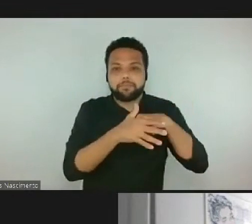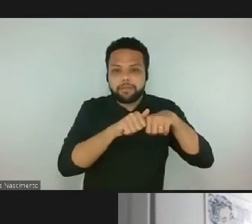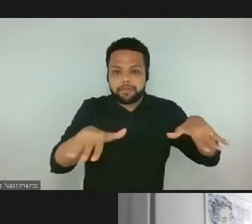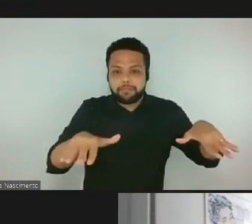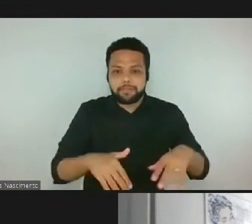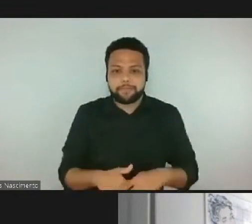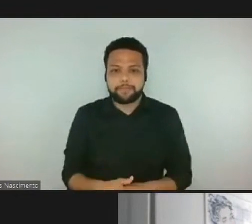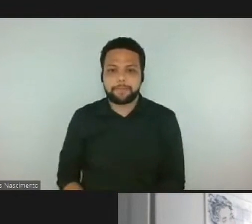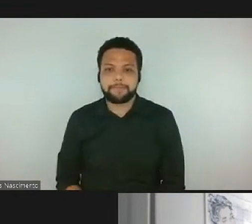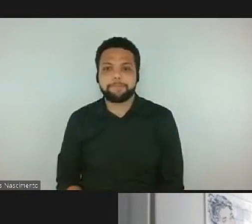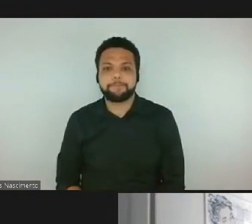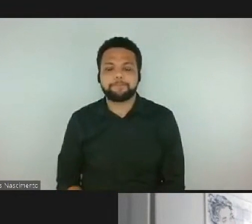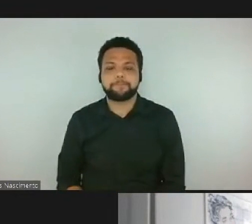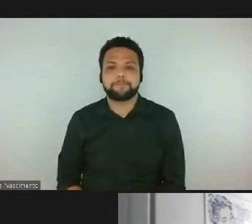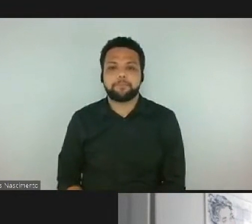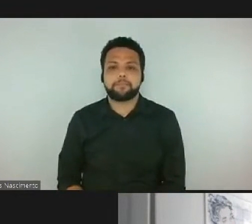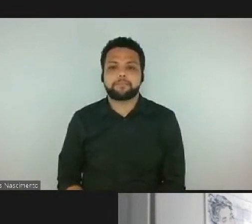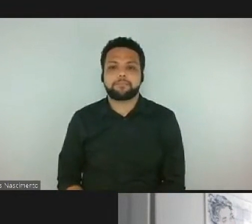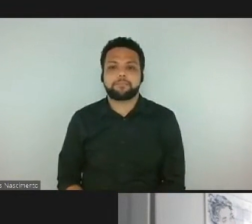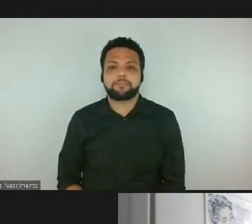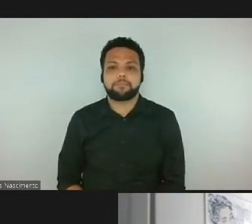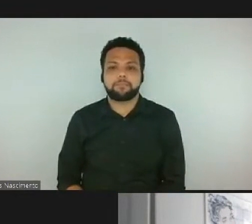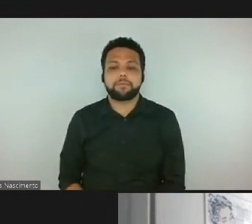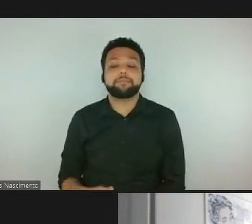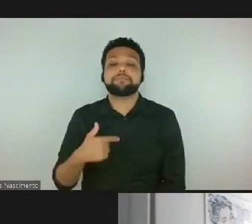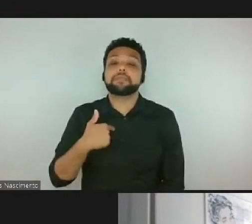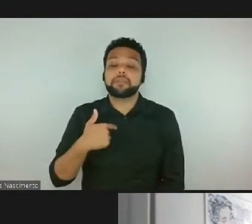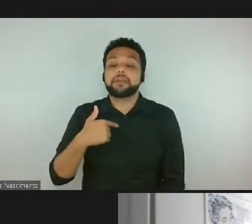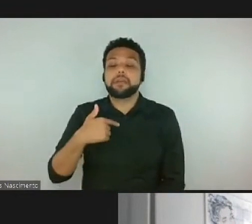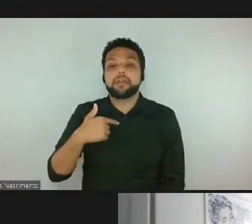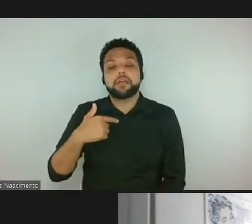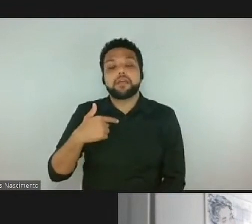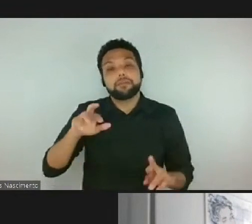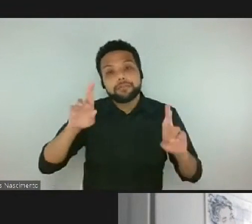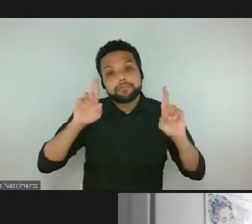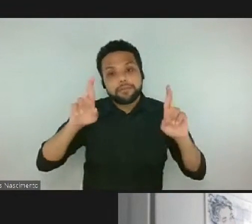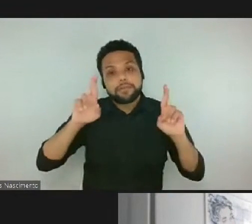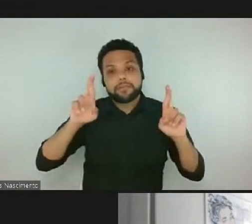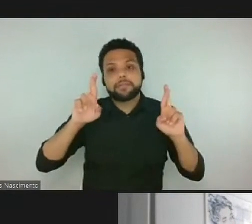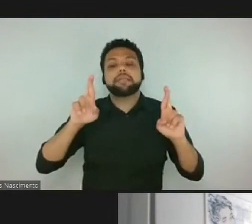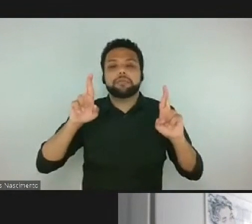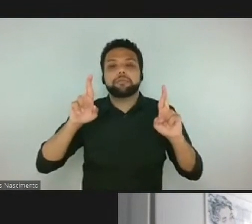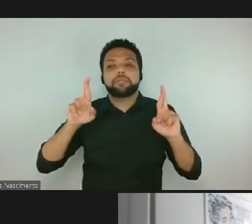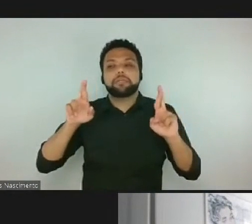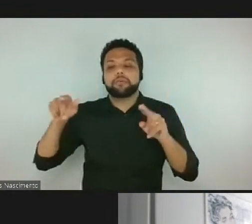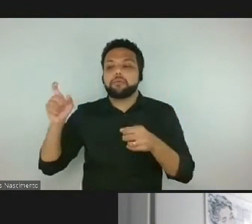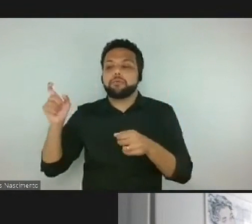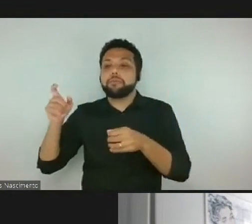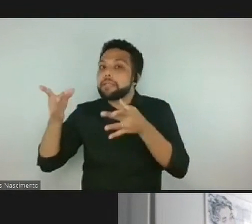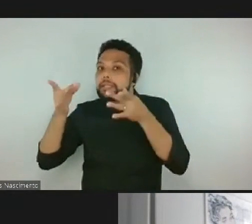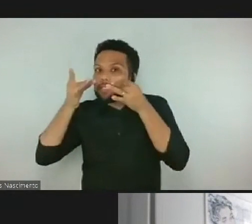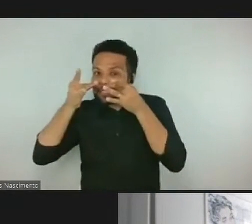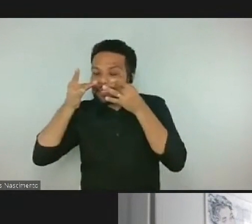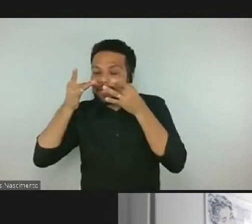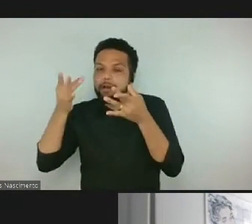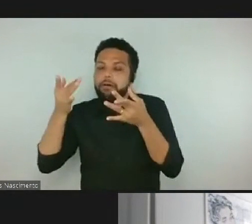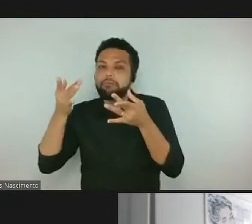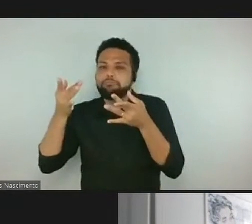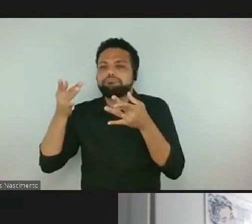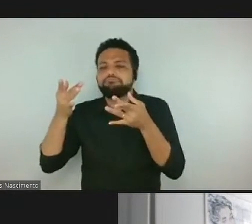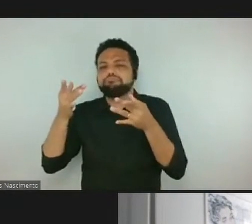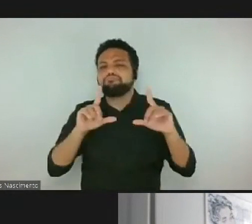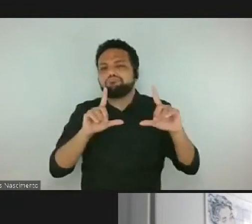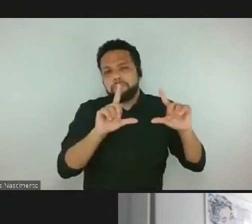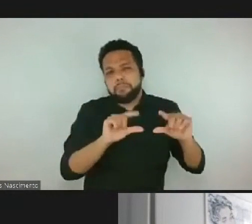Eu espero que ele tire um pouco do peso da atividade à distância, mas não vai eliminar. Eu acho que não tem mais